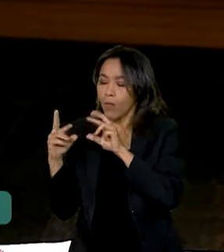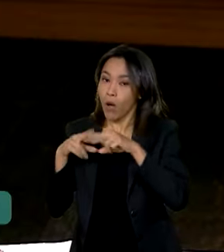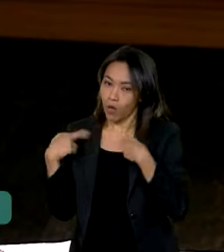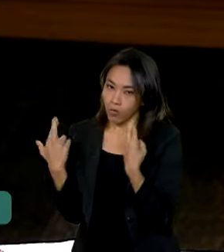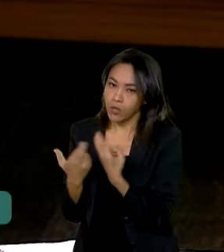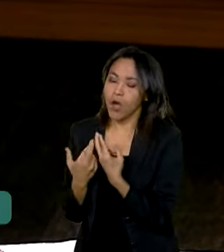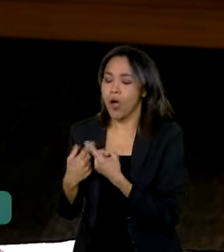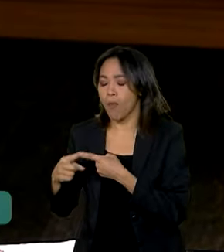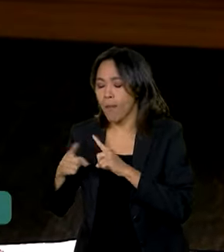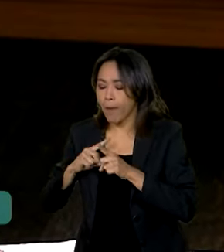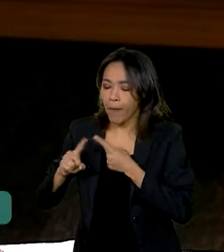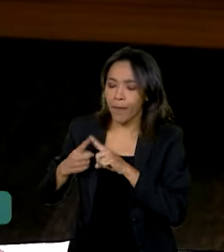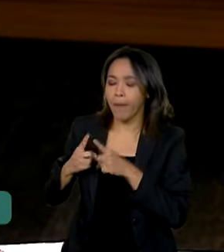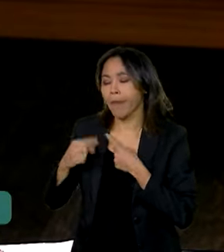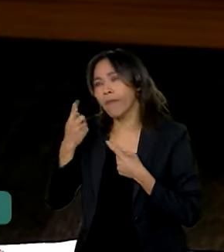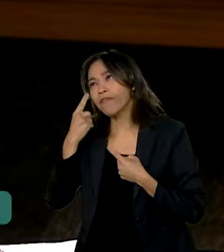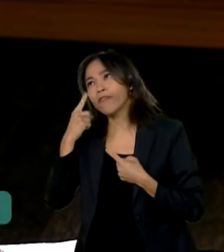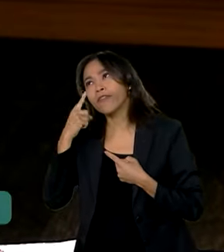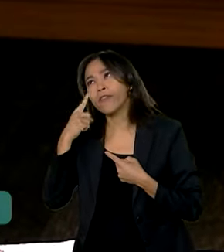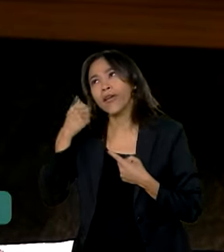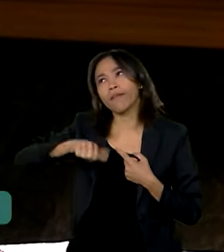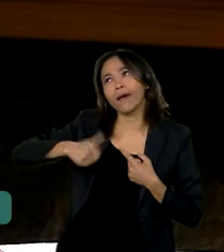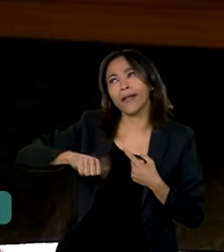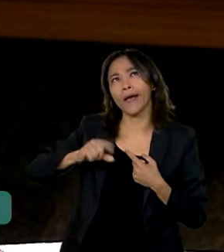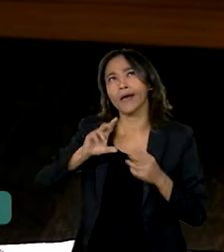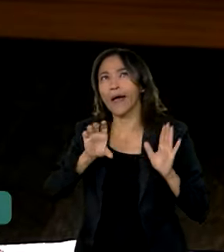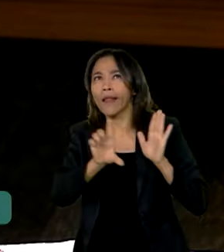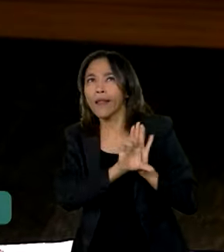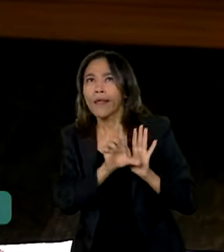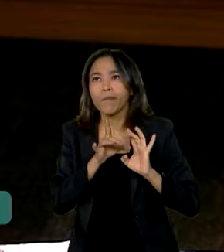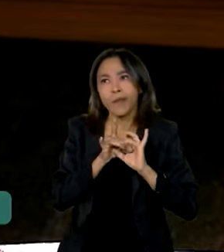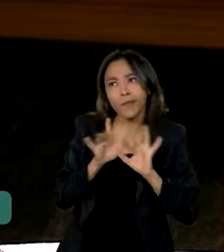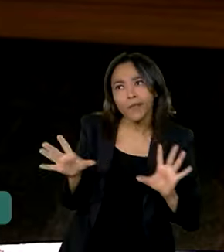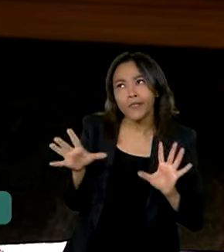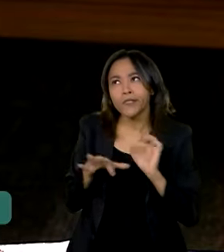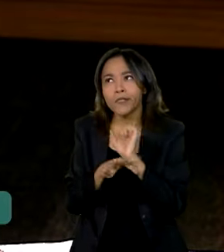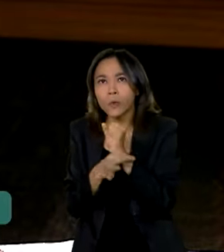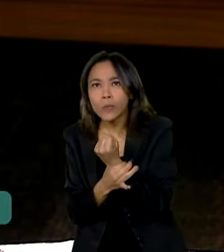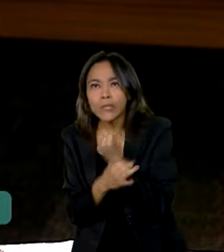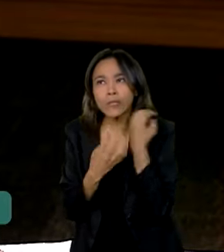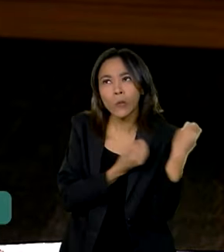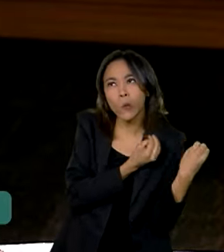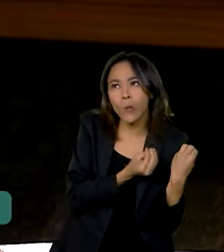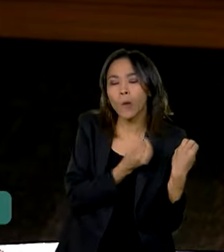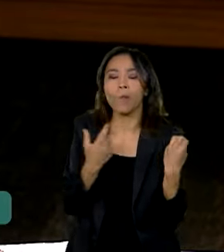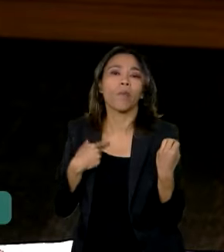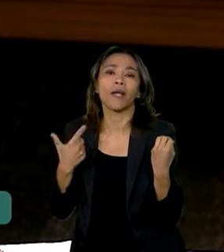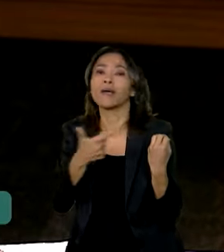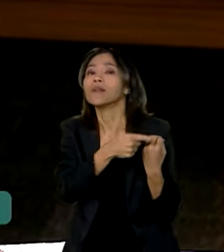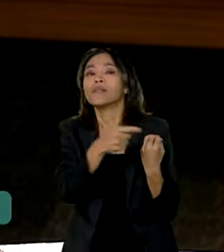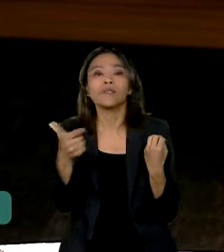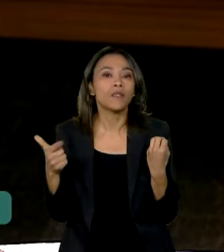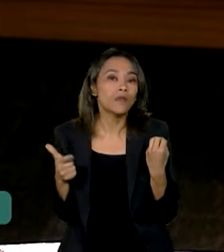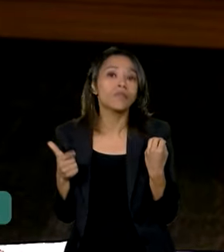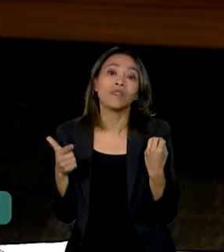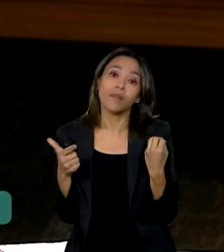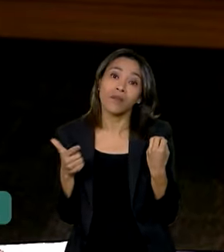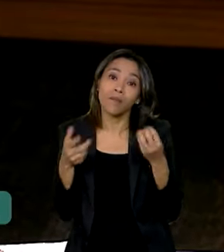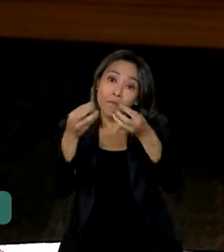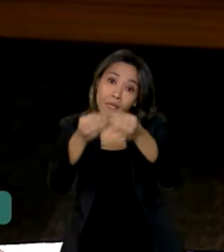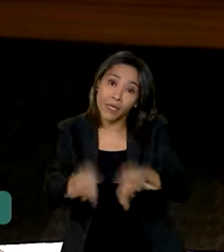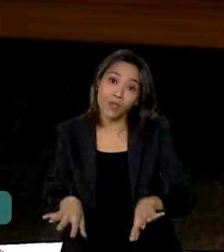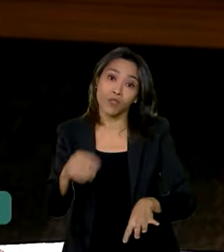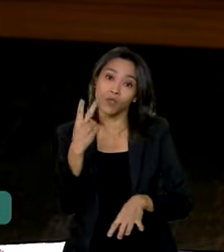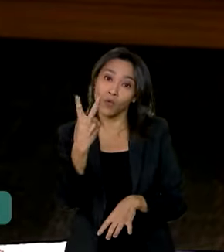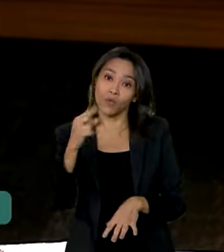assunto, ver do ponto de vista jurídico toda a segurança necessária para não comprometer a situação também dos demais 2